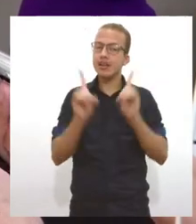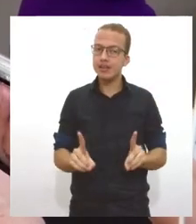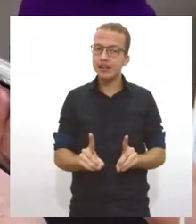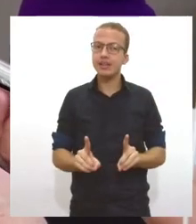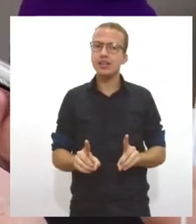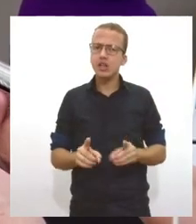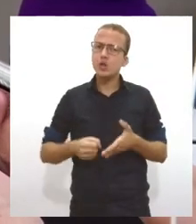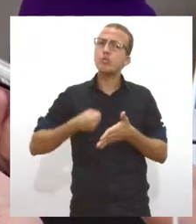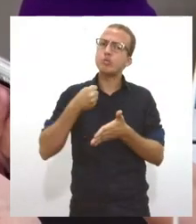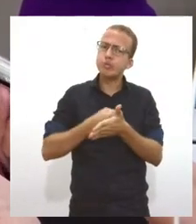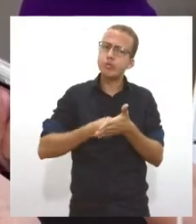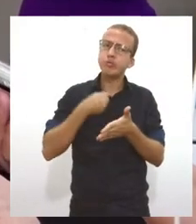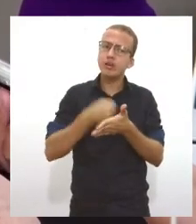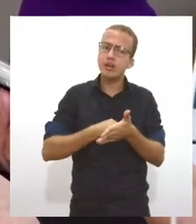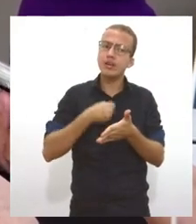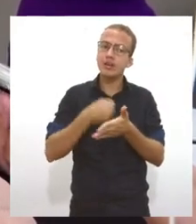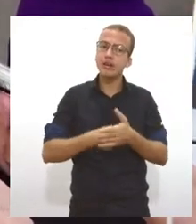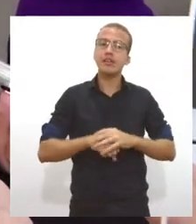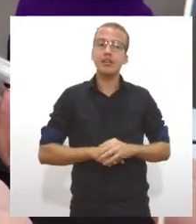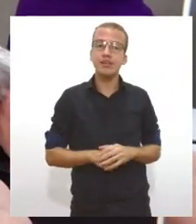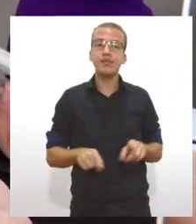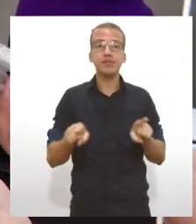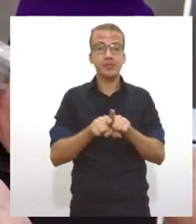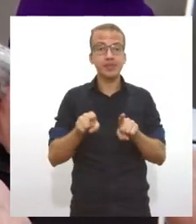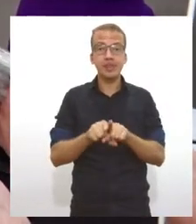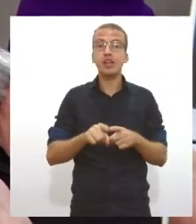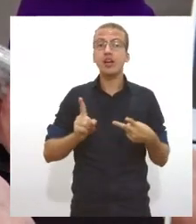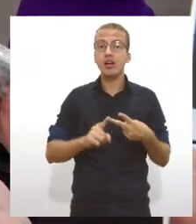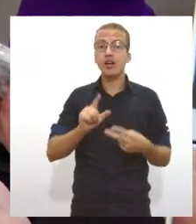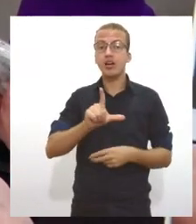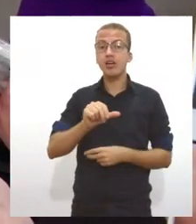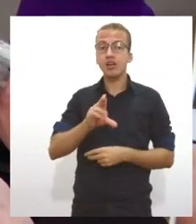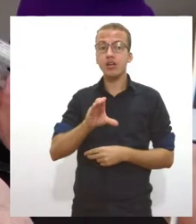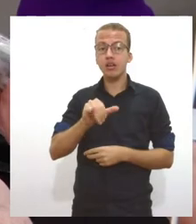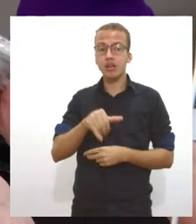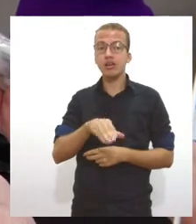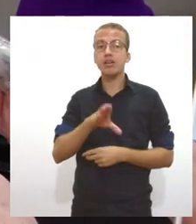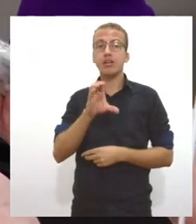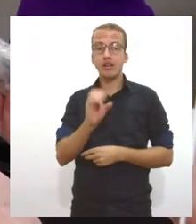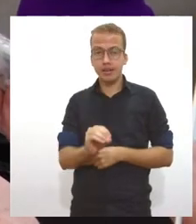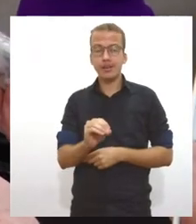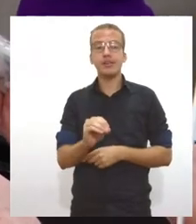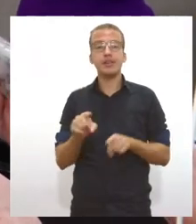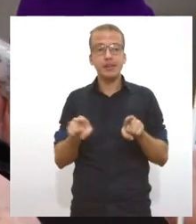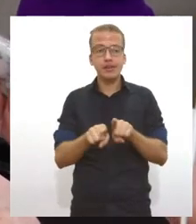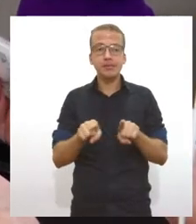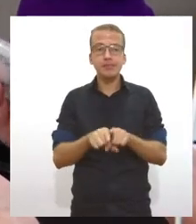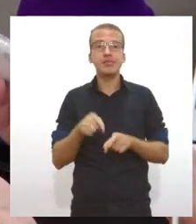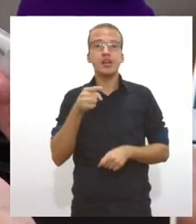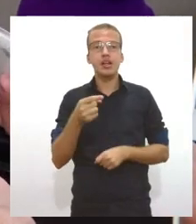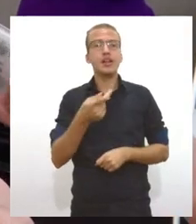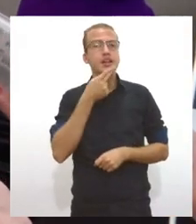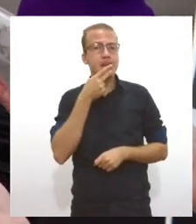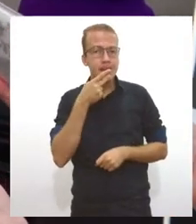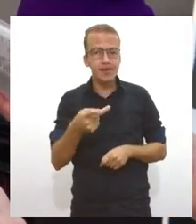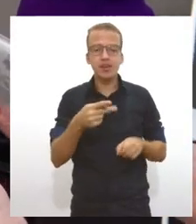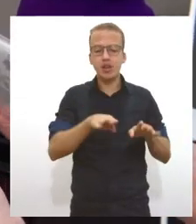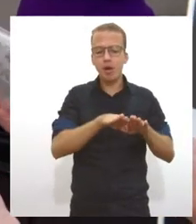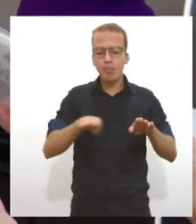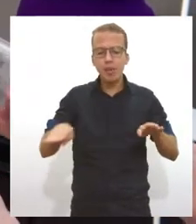tempo e foi na gestão de Luciano Bispo, através do diretor-geral Roberto Bispo, que fez o estacionamento lá embaixo